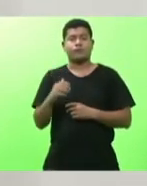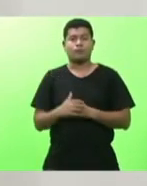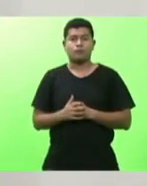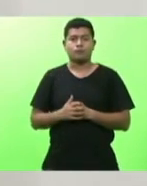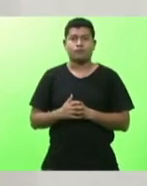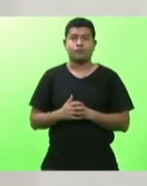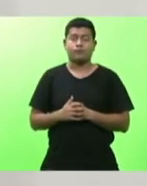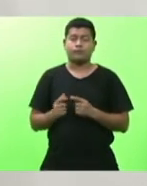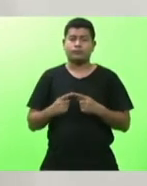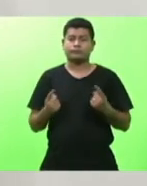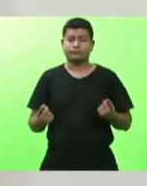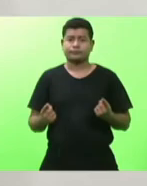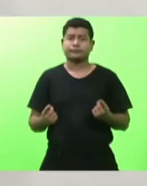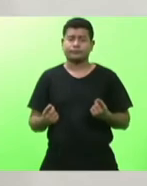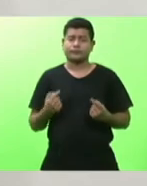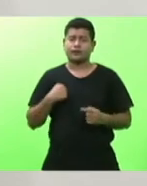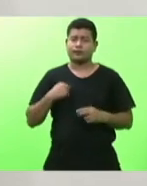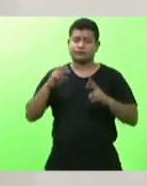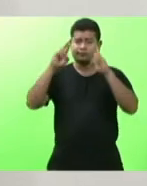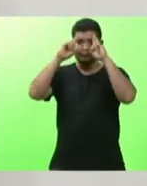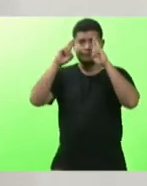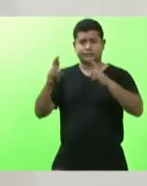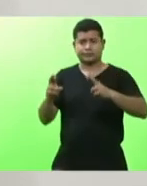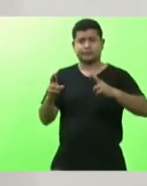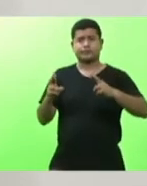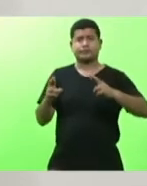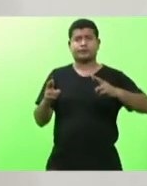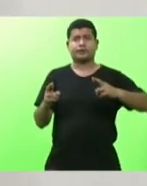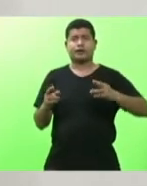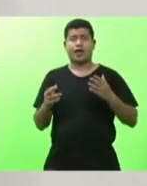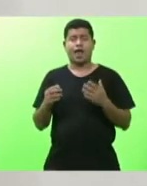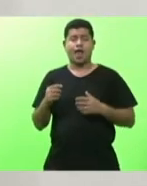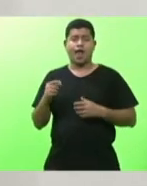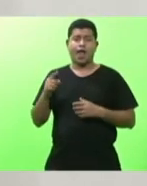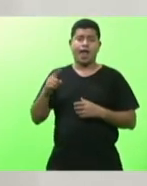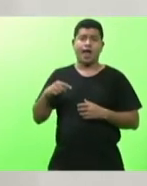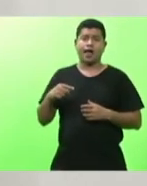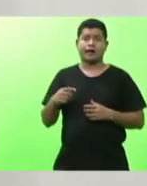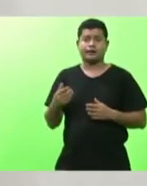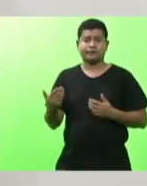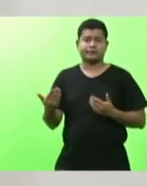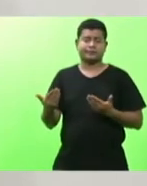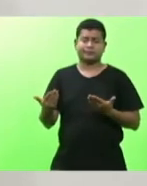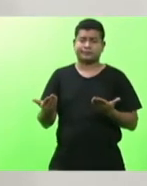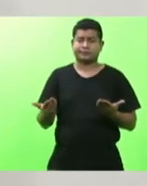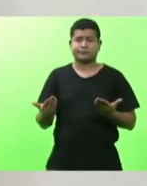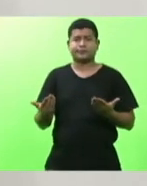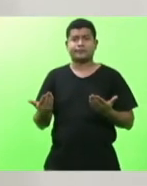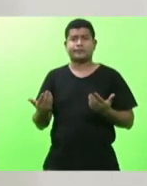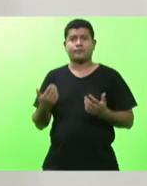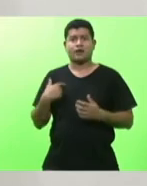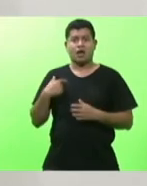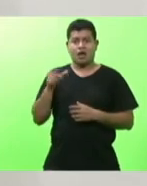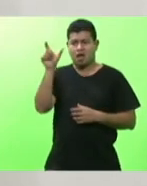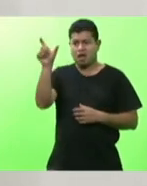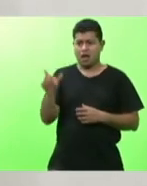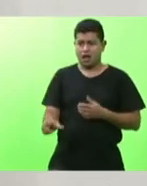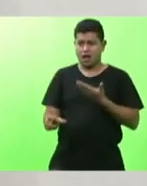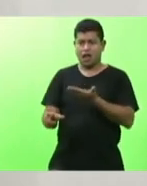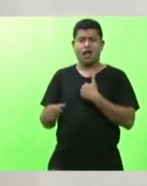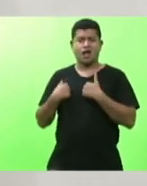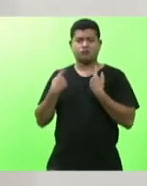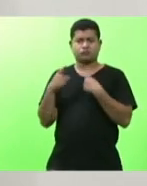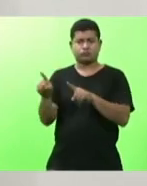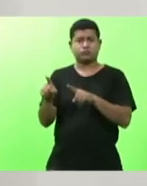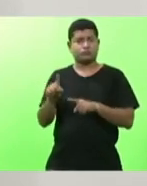com todo o respeito ao colega e não é relacionado a pessoa mas sim ao mundo